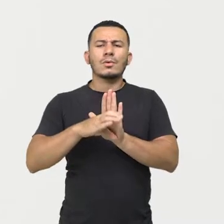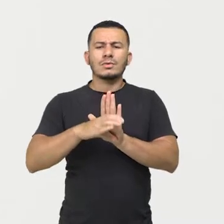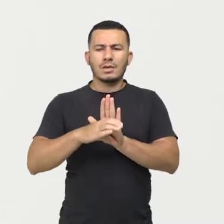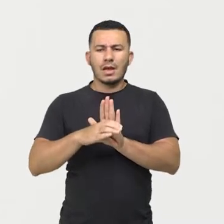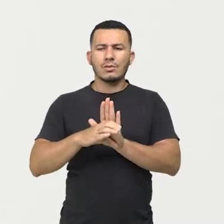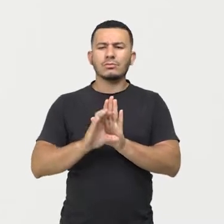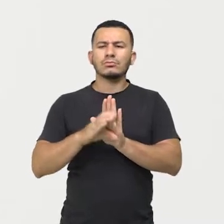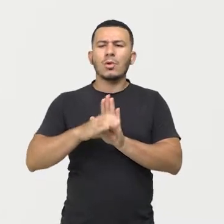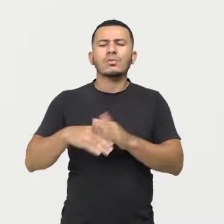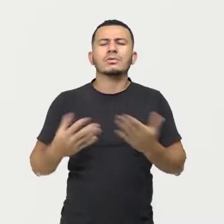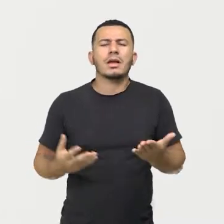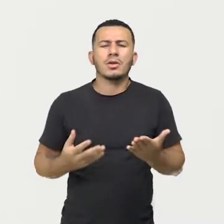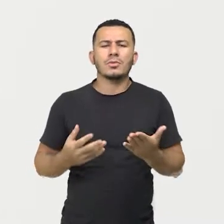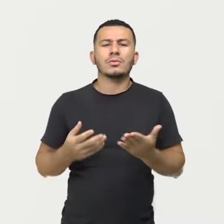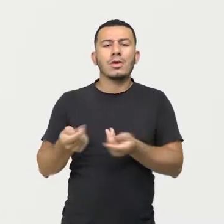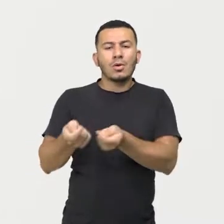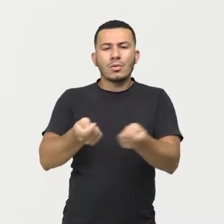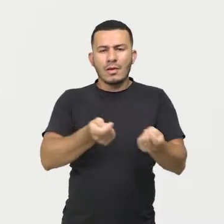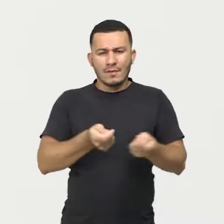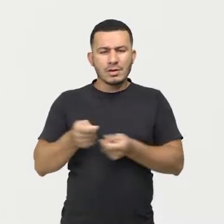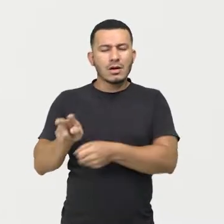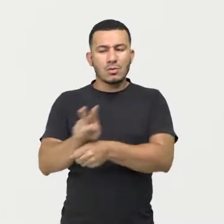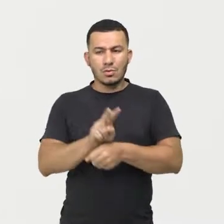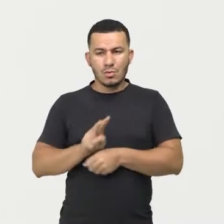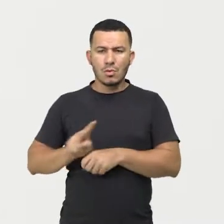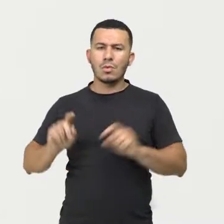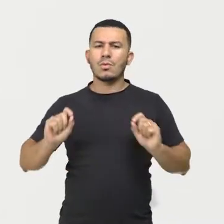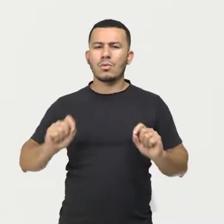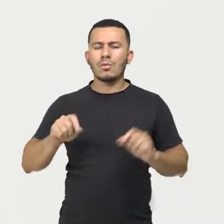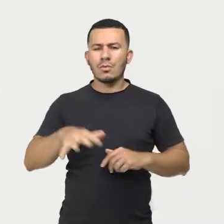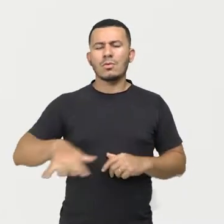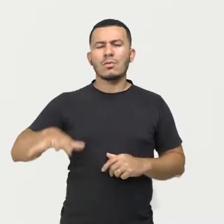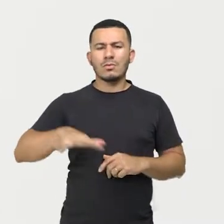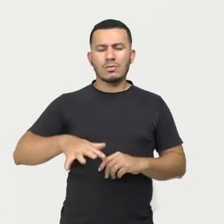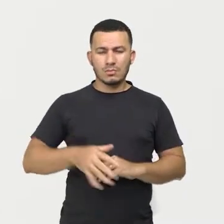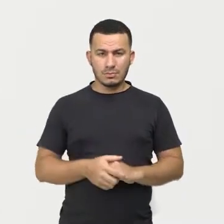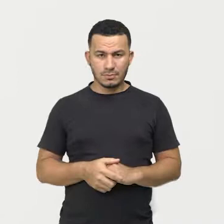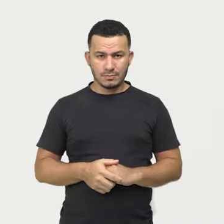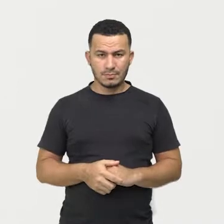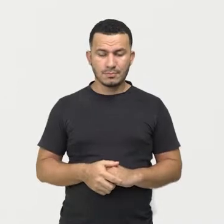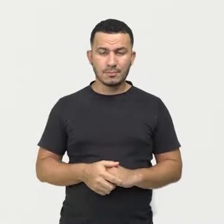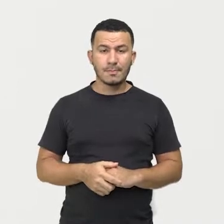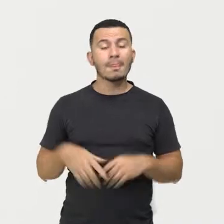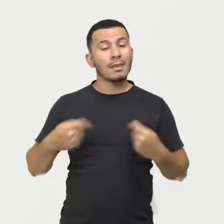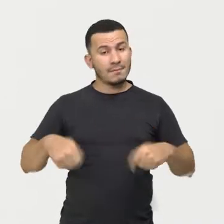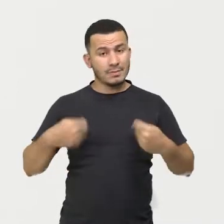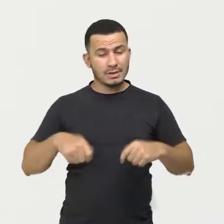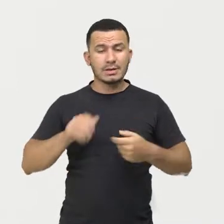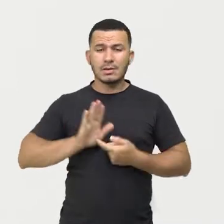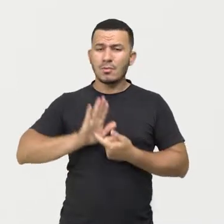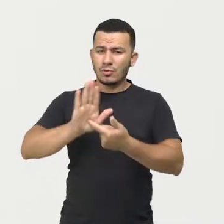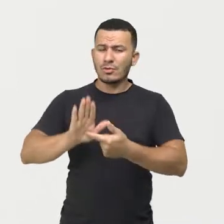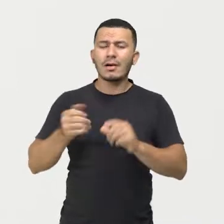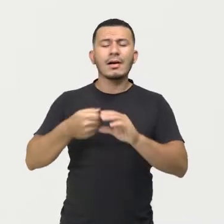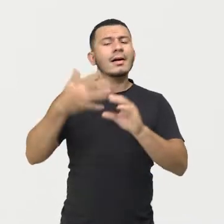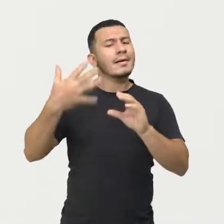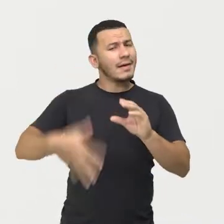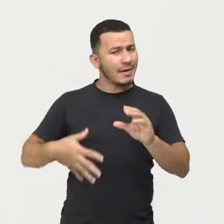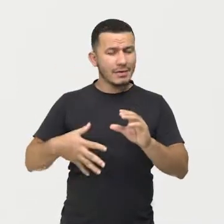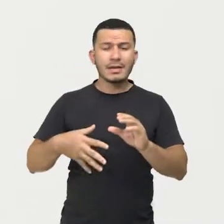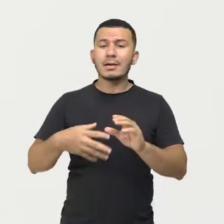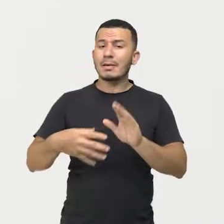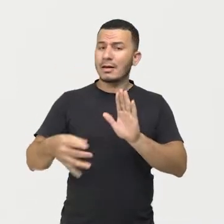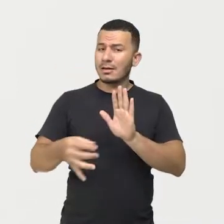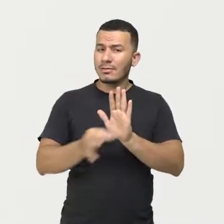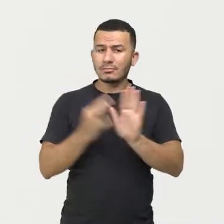conservação. Porque a unidade de conservação, de acordo com a lei lá do SNUC, ela vai ter que apresentar diversas características para ser